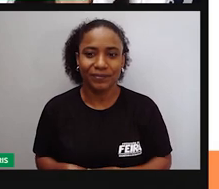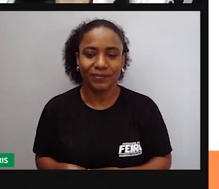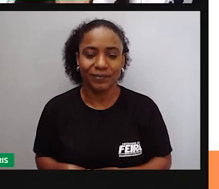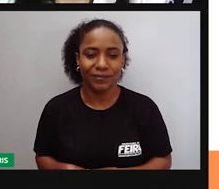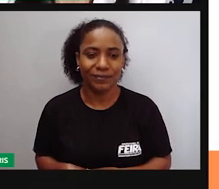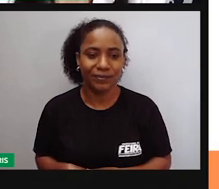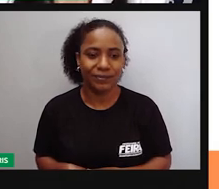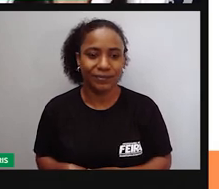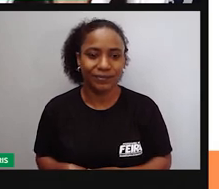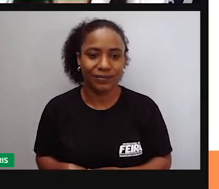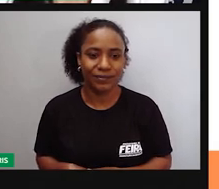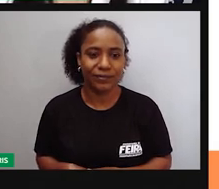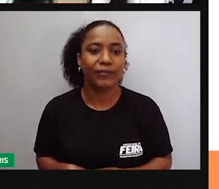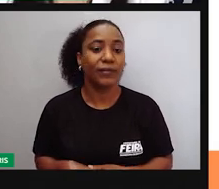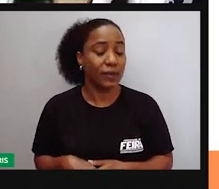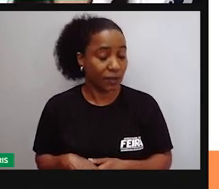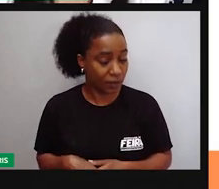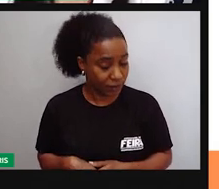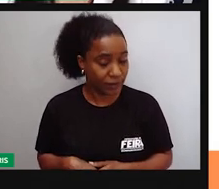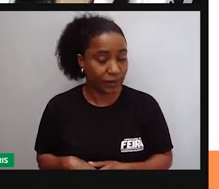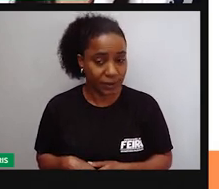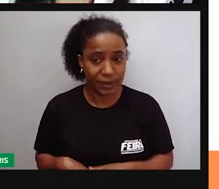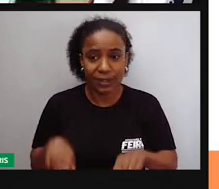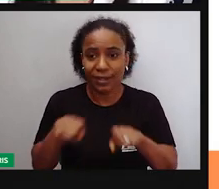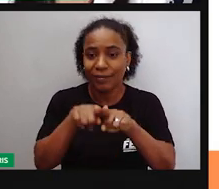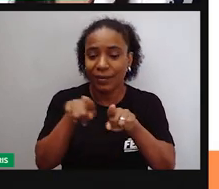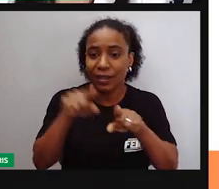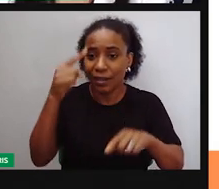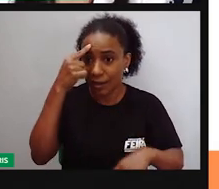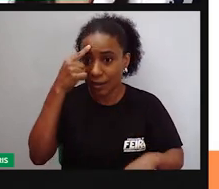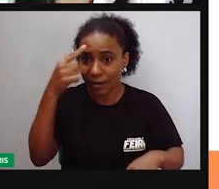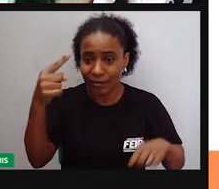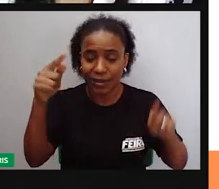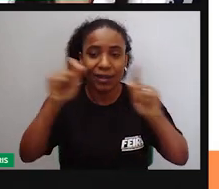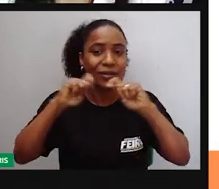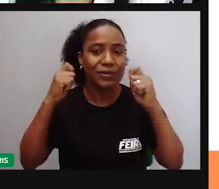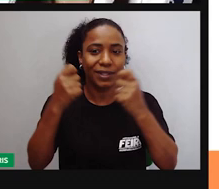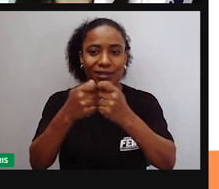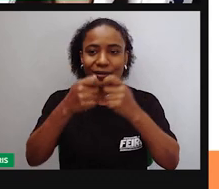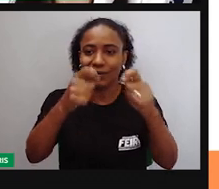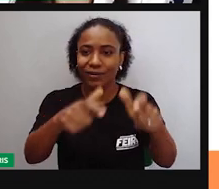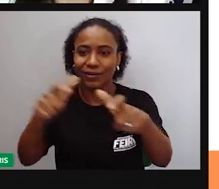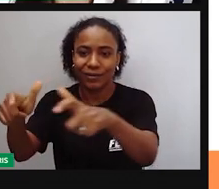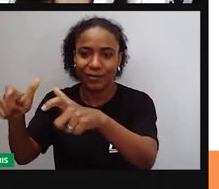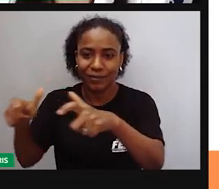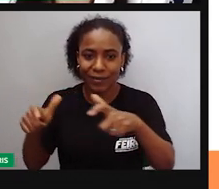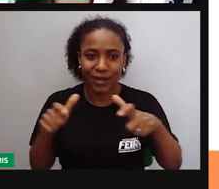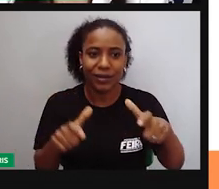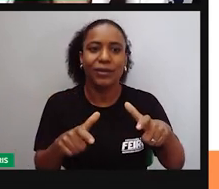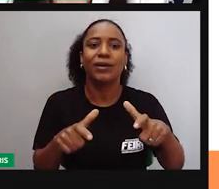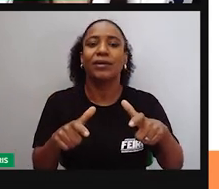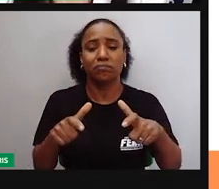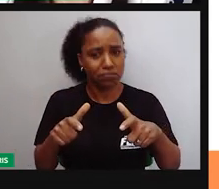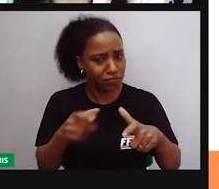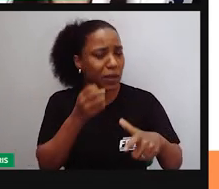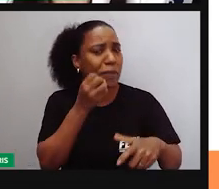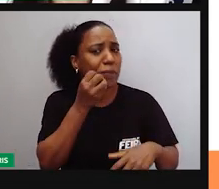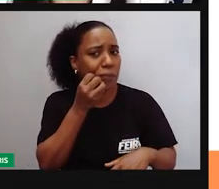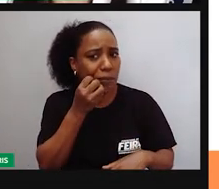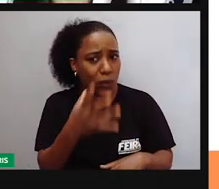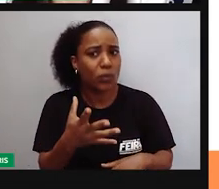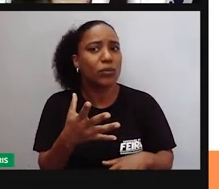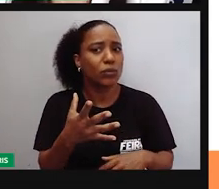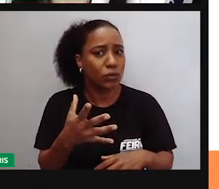E a gente não pode esquecer aí que as associações de bairro, elas são, sim, instrumento prático da